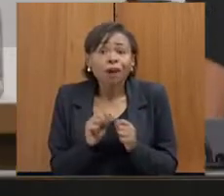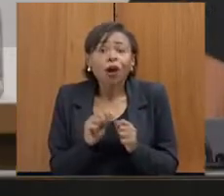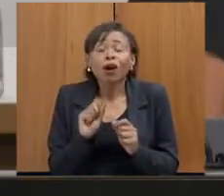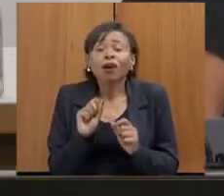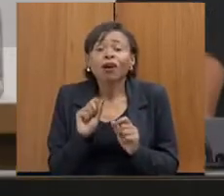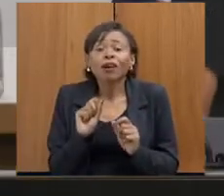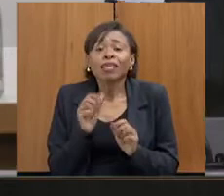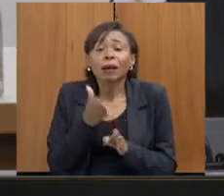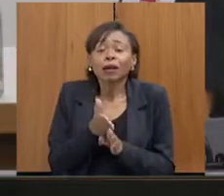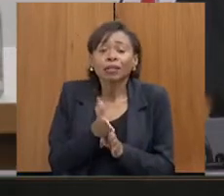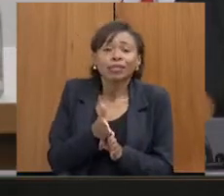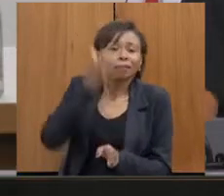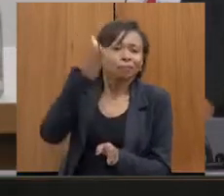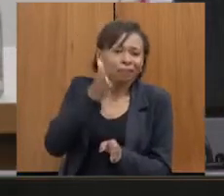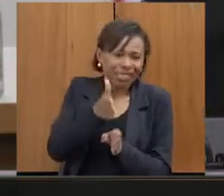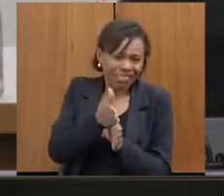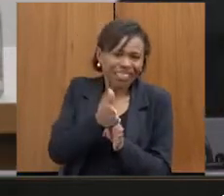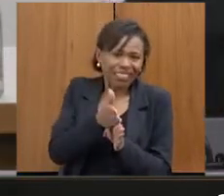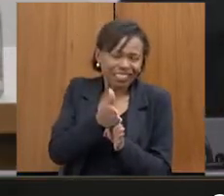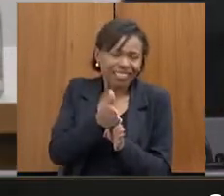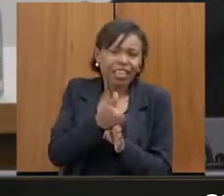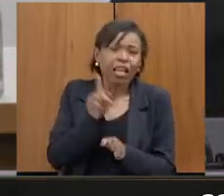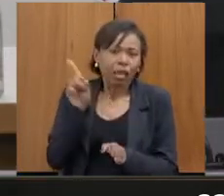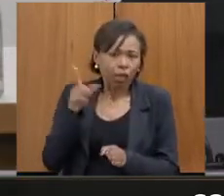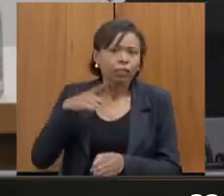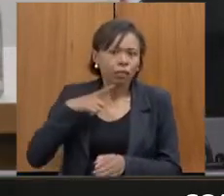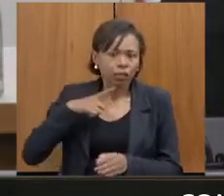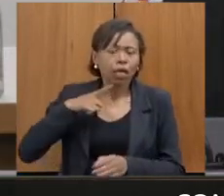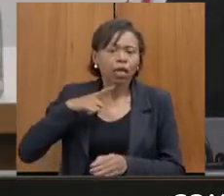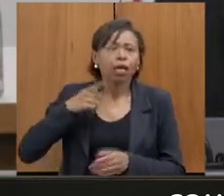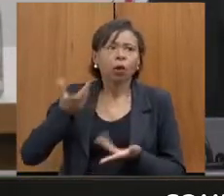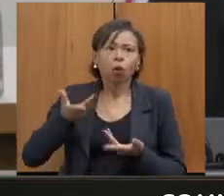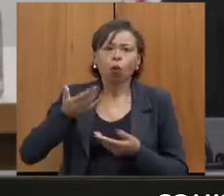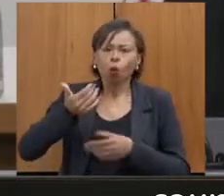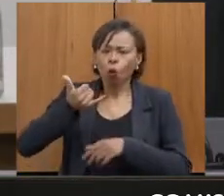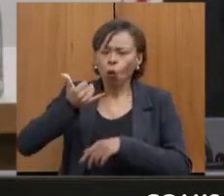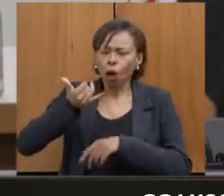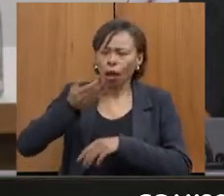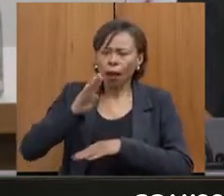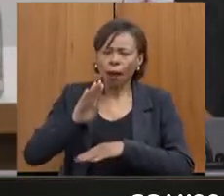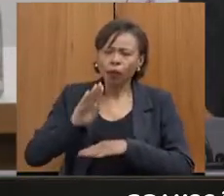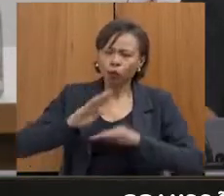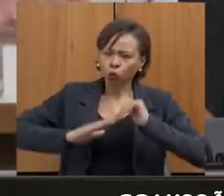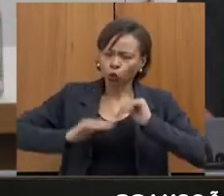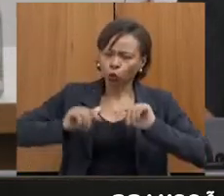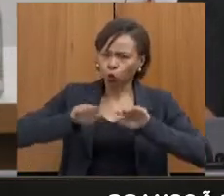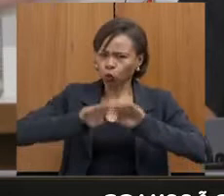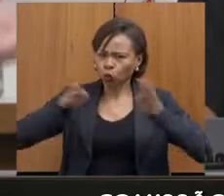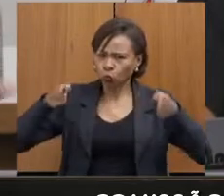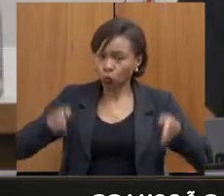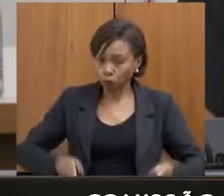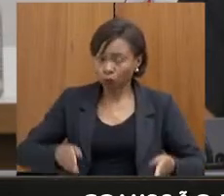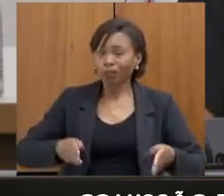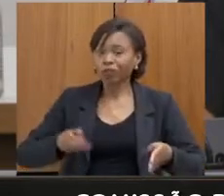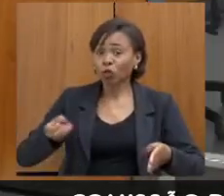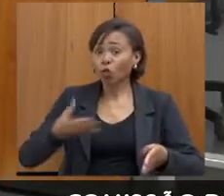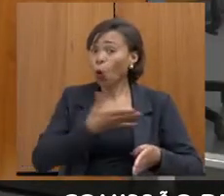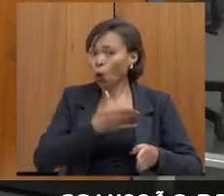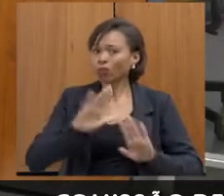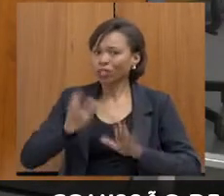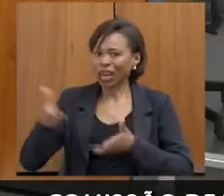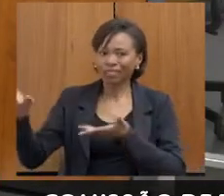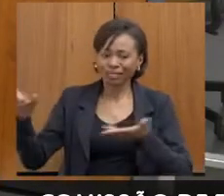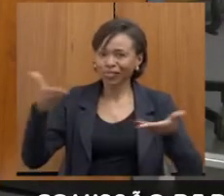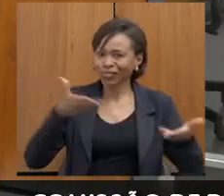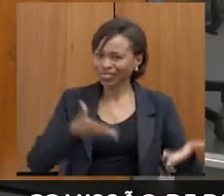imobília, a delegacia, ela ganhou através de uma emenda parlamentar ano passado e aí chegou a compra. então nós recebemos móveis novos e a